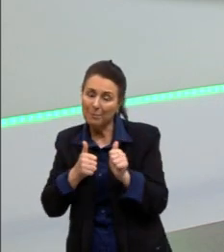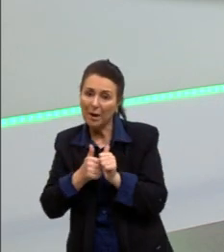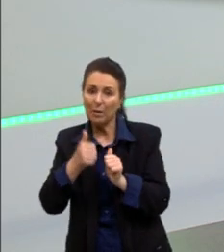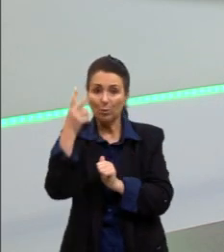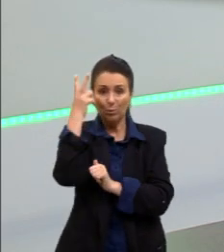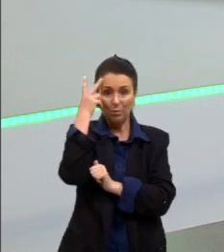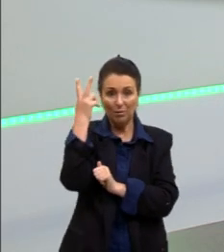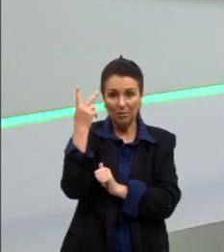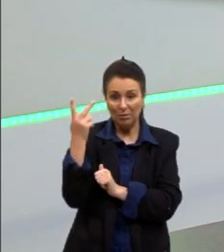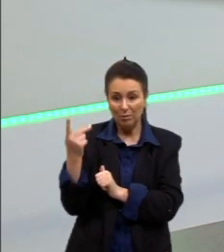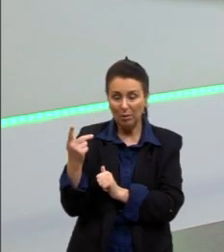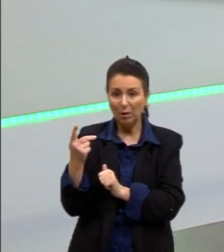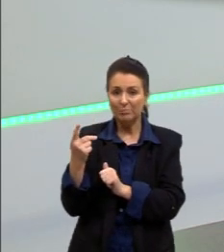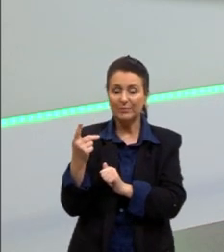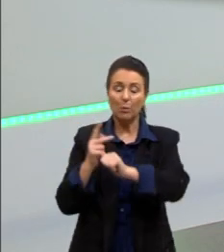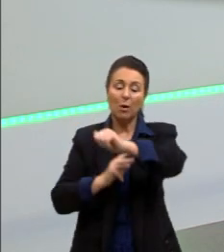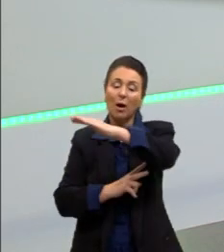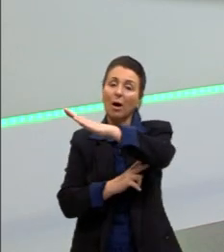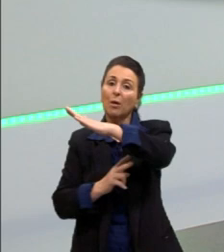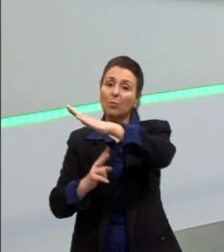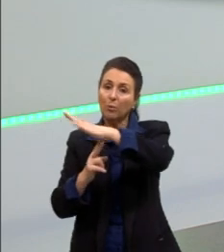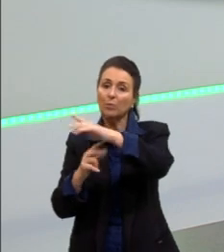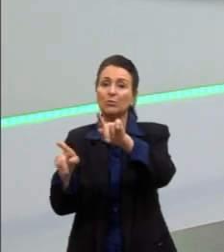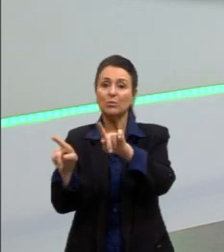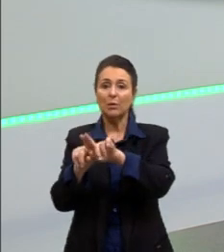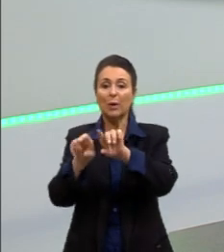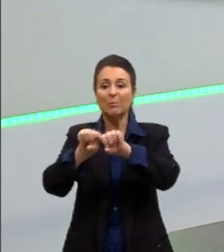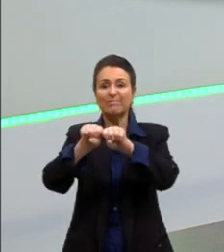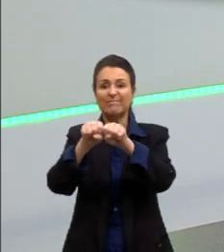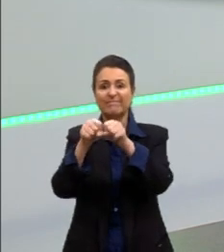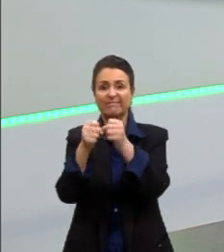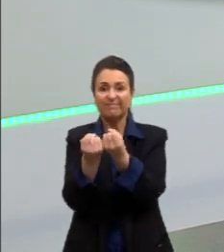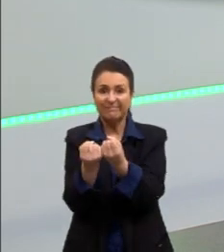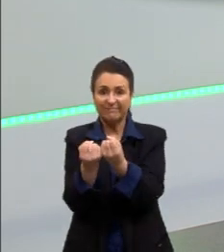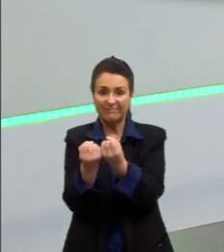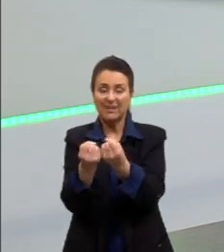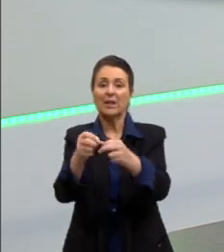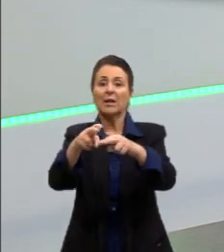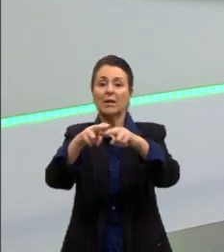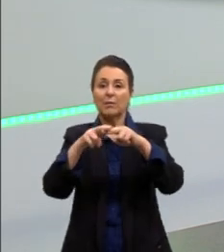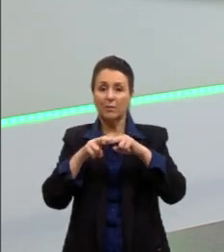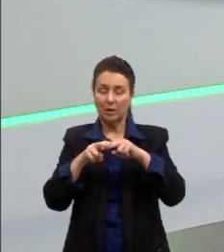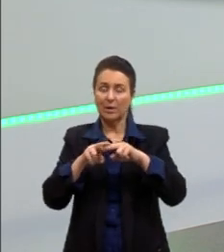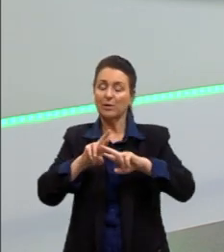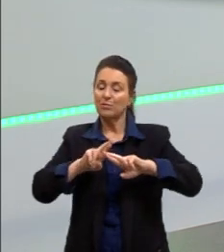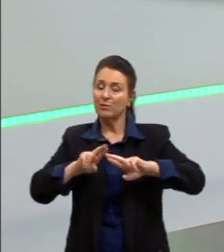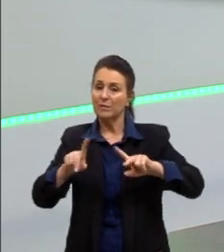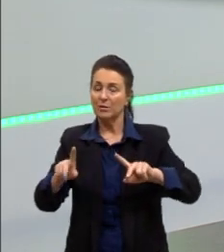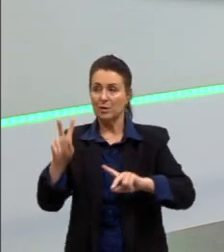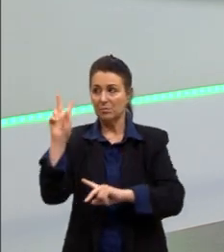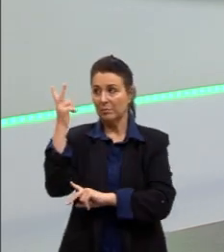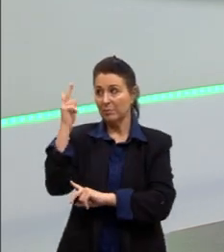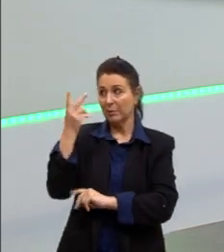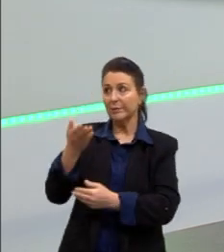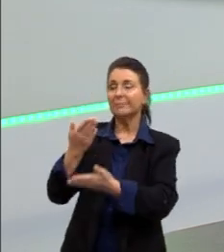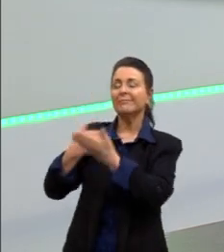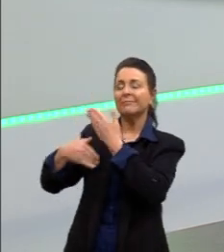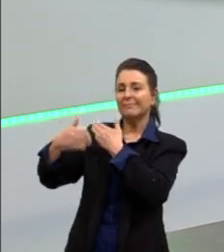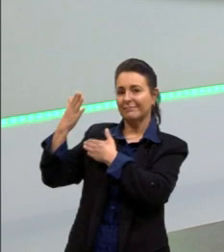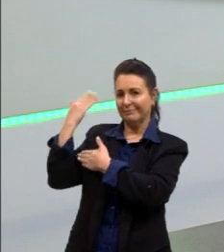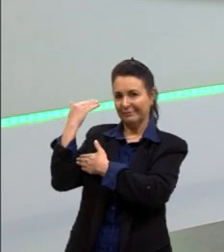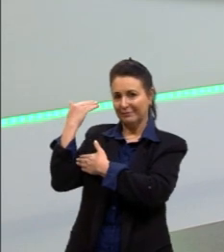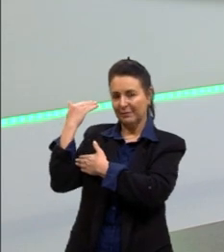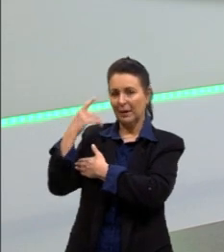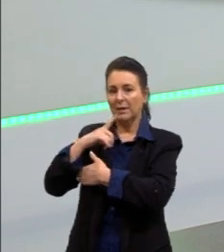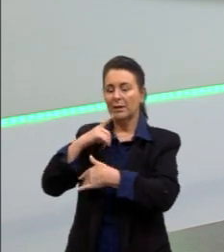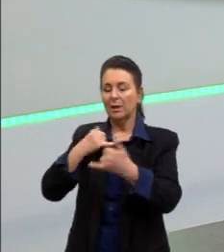ponte também entrasse em colapso já não é uma ponte específica já são histórias bem mais antigas certo? aqui